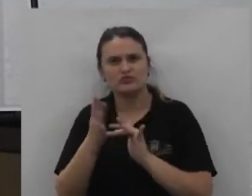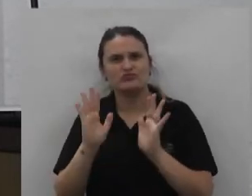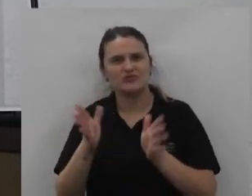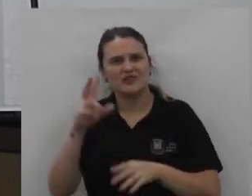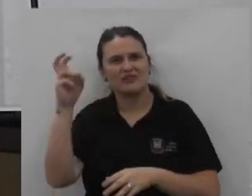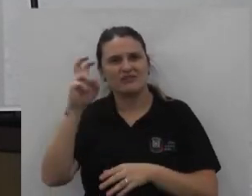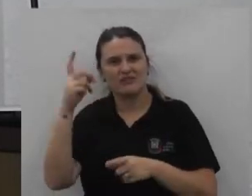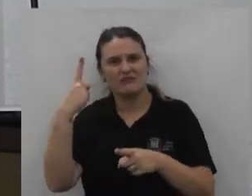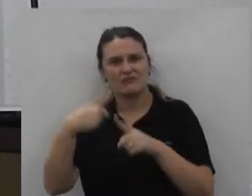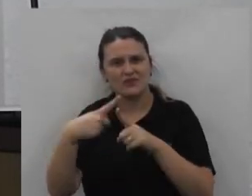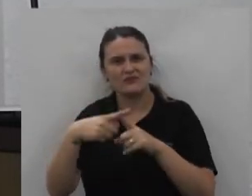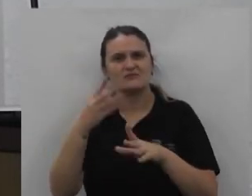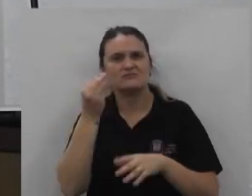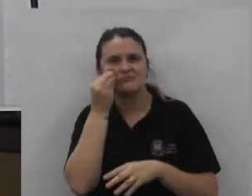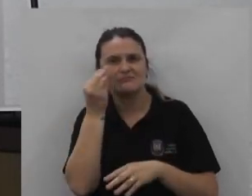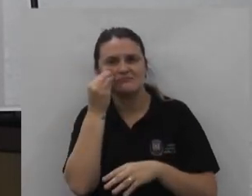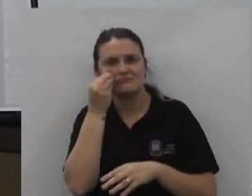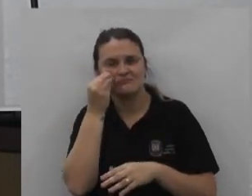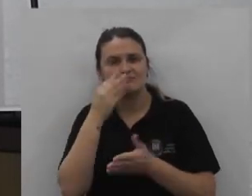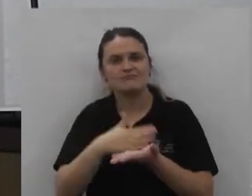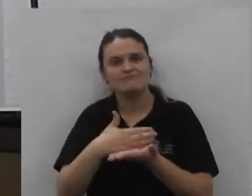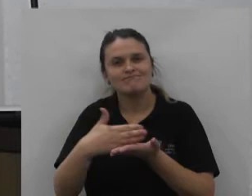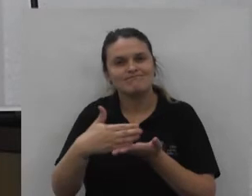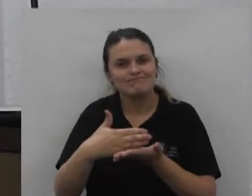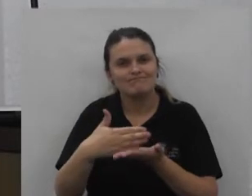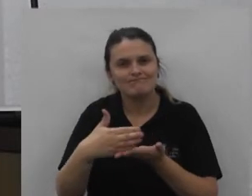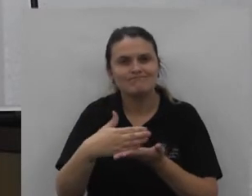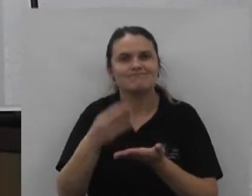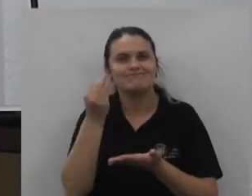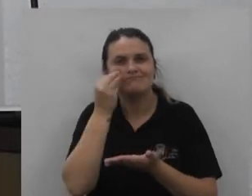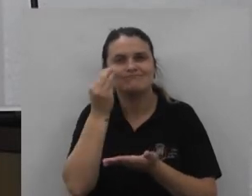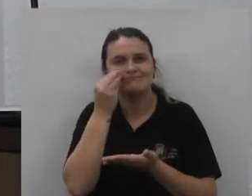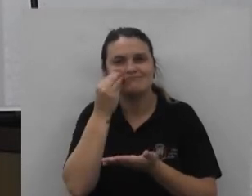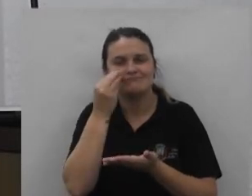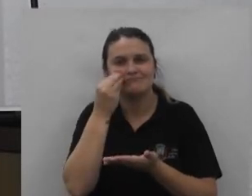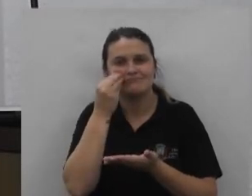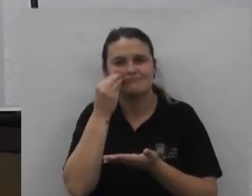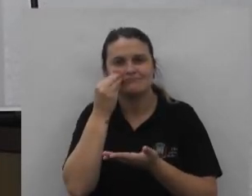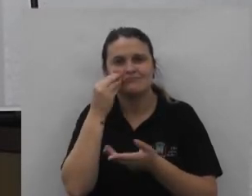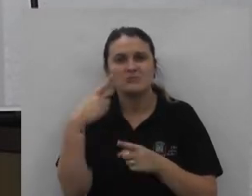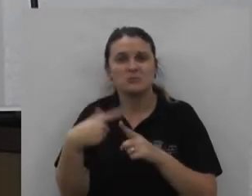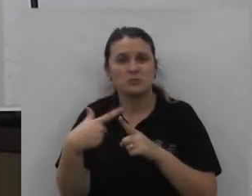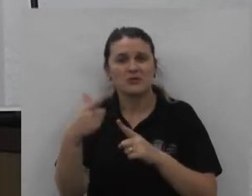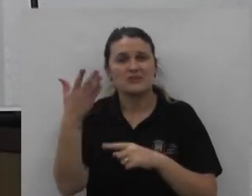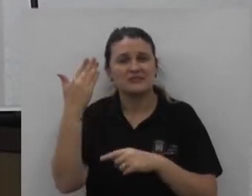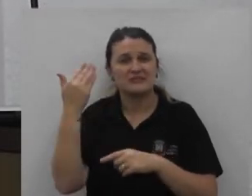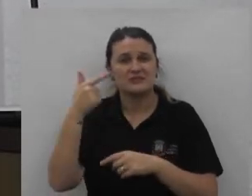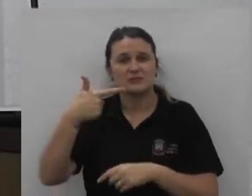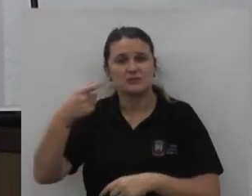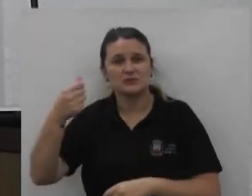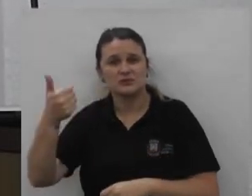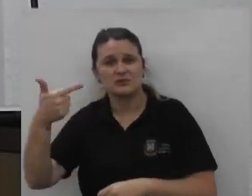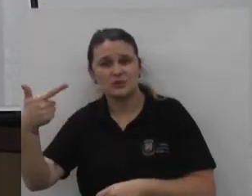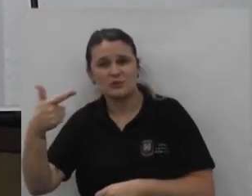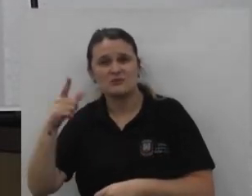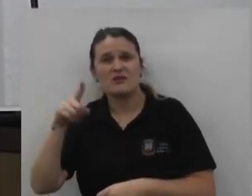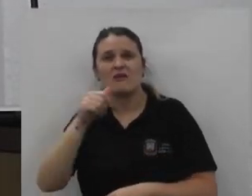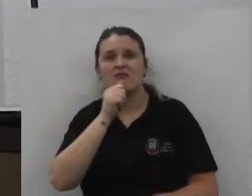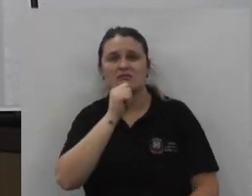tentativa já iniciou do Lagoa Dourada na administração do prefeito Juco em 2012